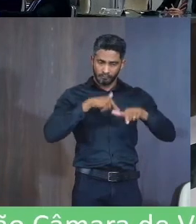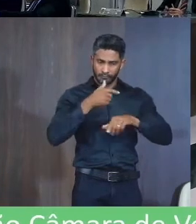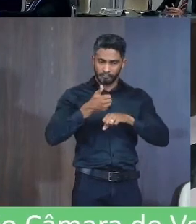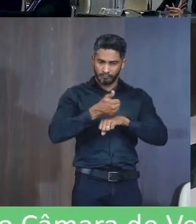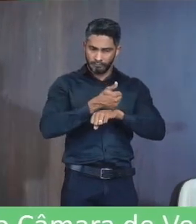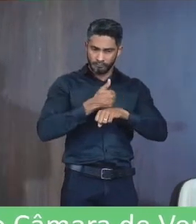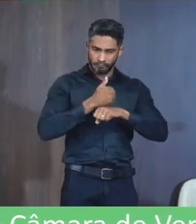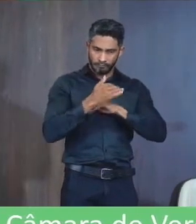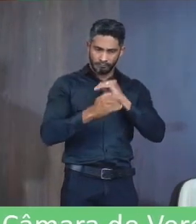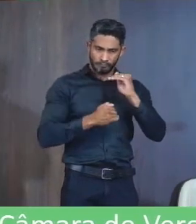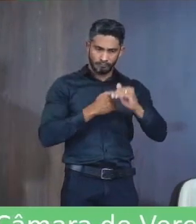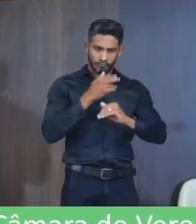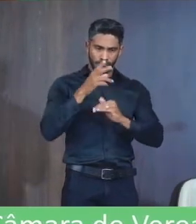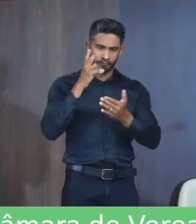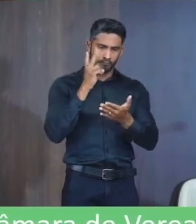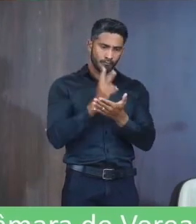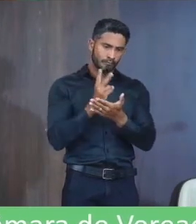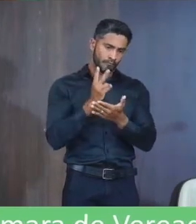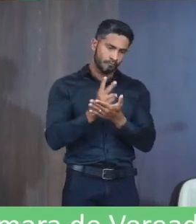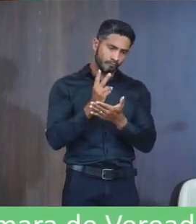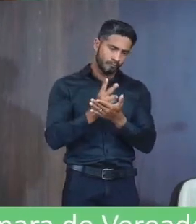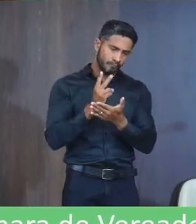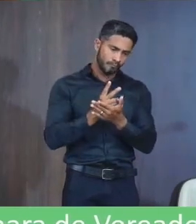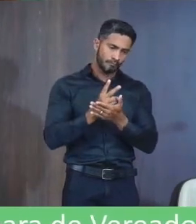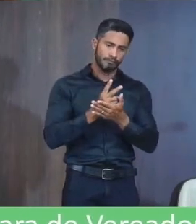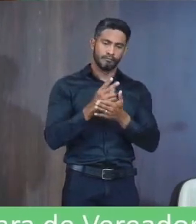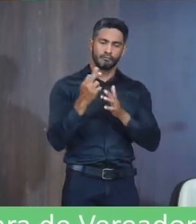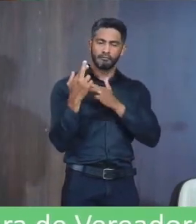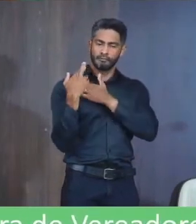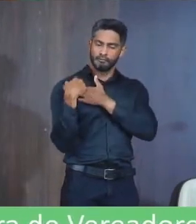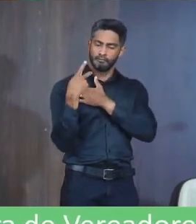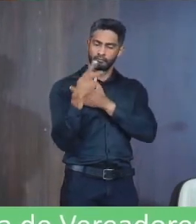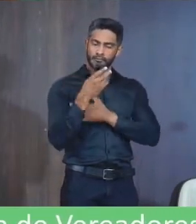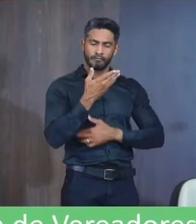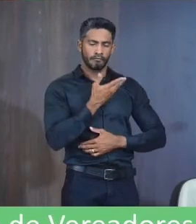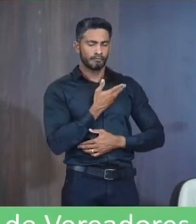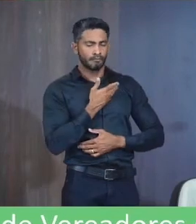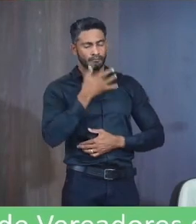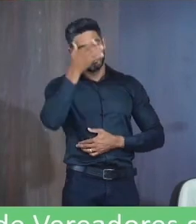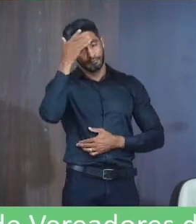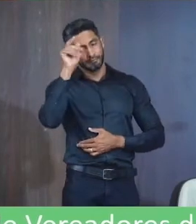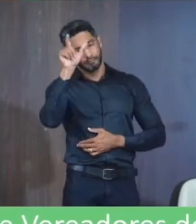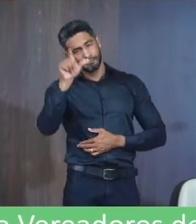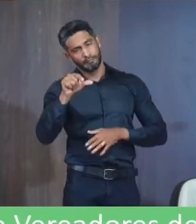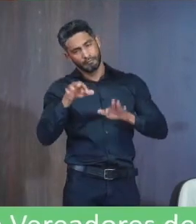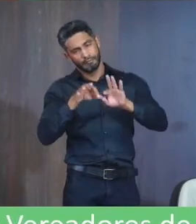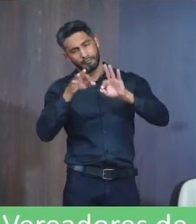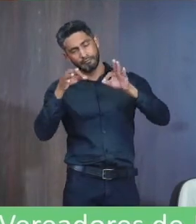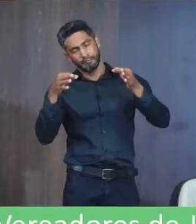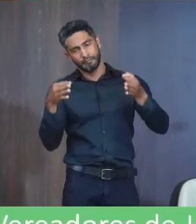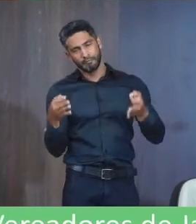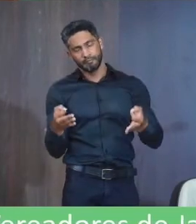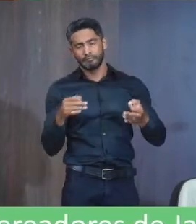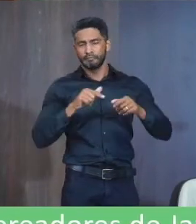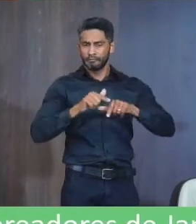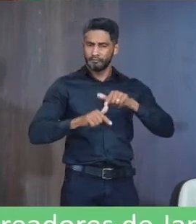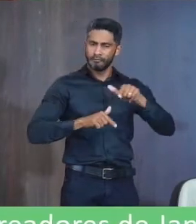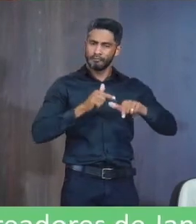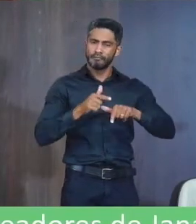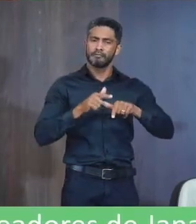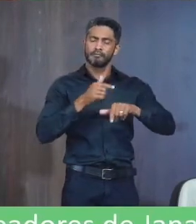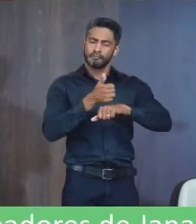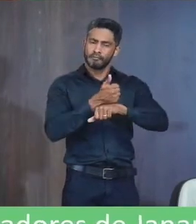Que vem desenvolvendo Sempre muito responsável Com seus amigos Sendo pessoa simples E humilde Que no desempenhar De sua profissão É